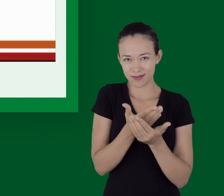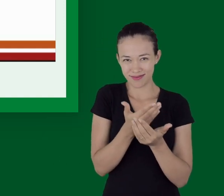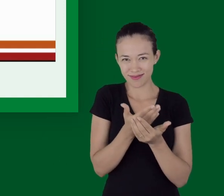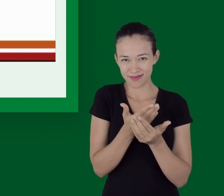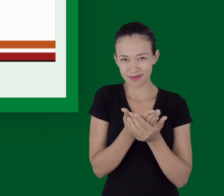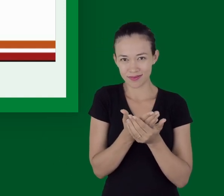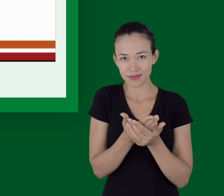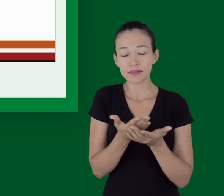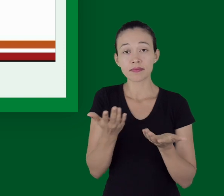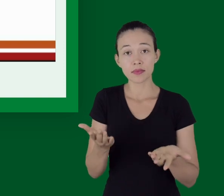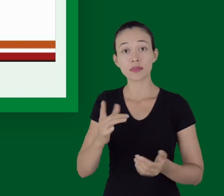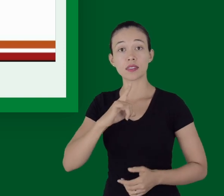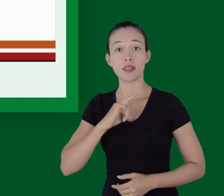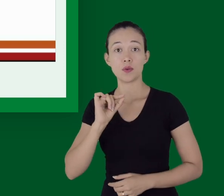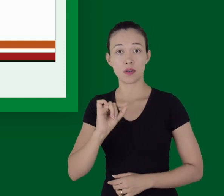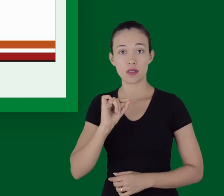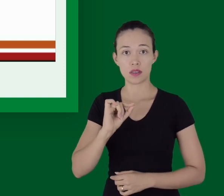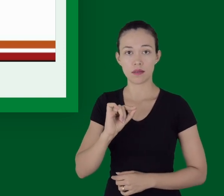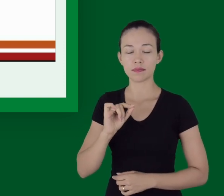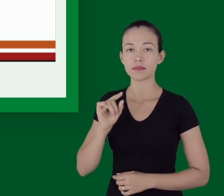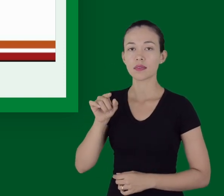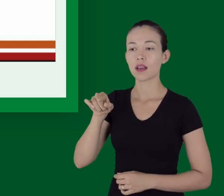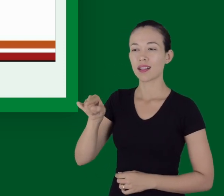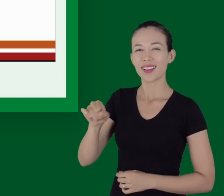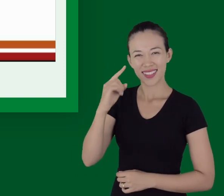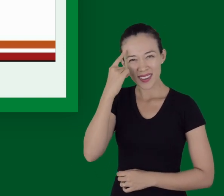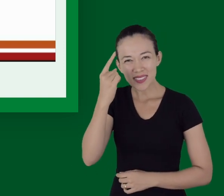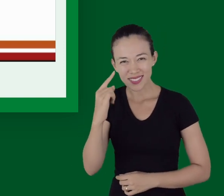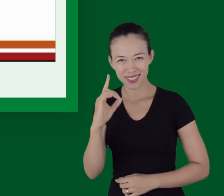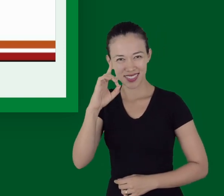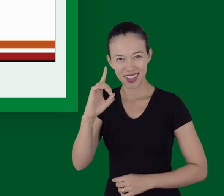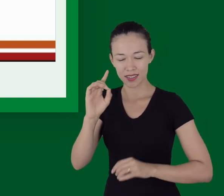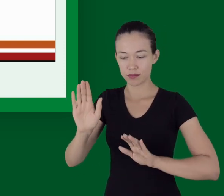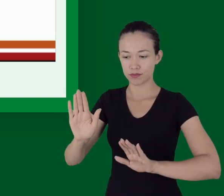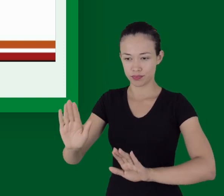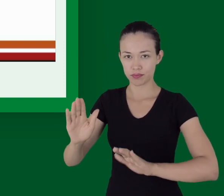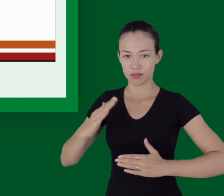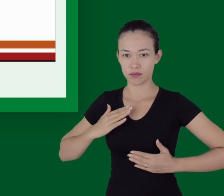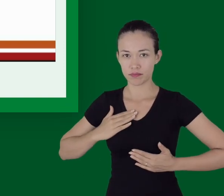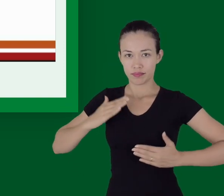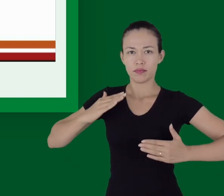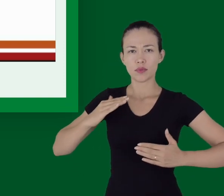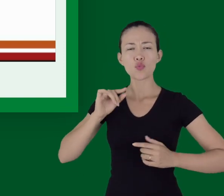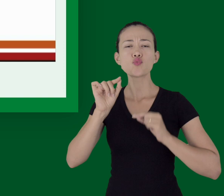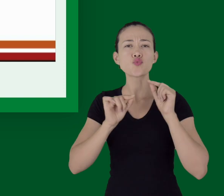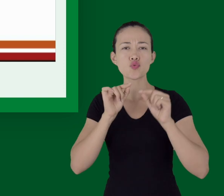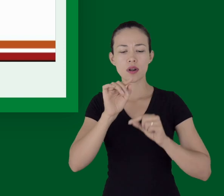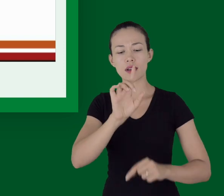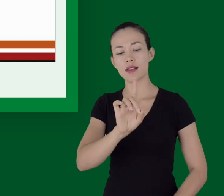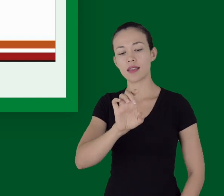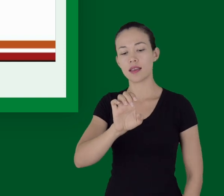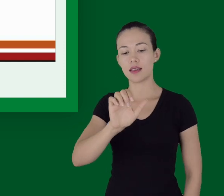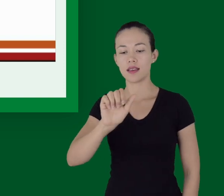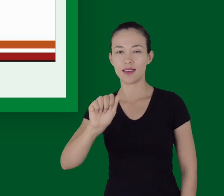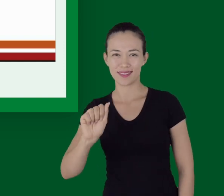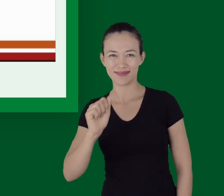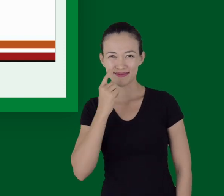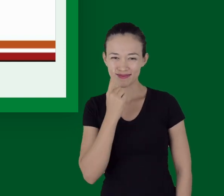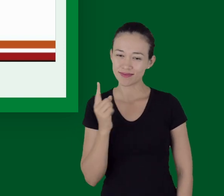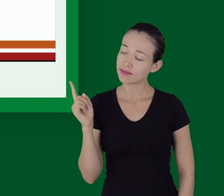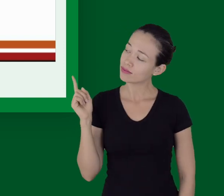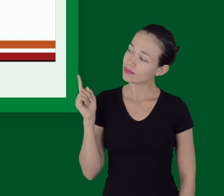desfibrilação será feita através do DEA. O DEA é o desfibrilador externo